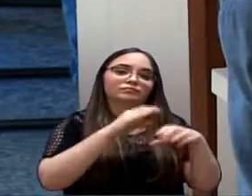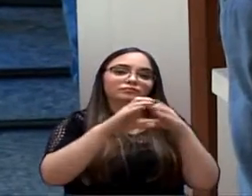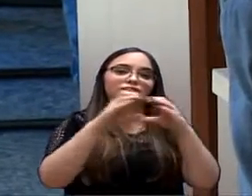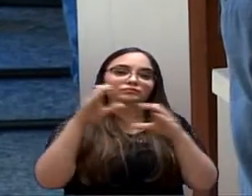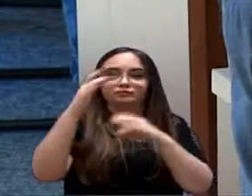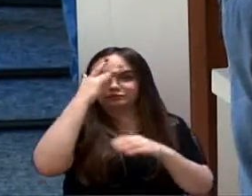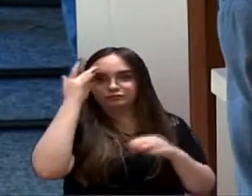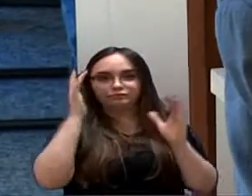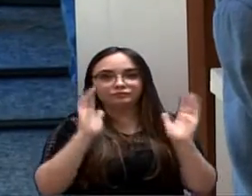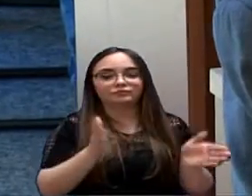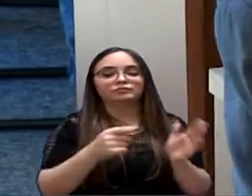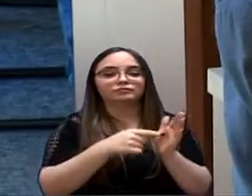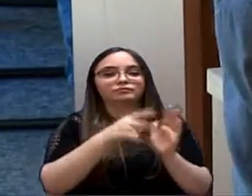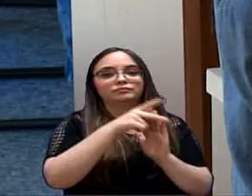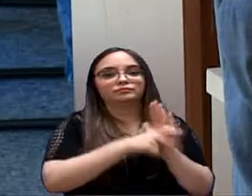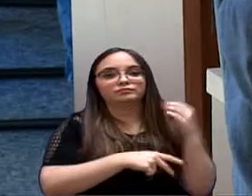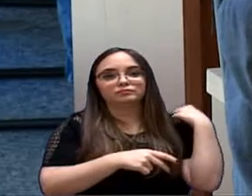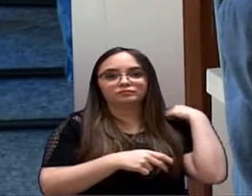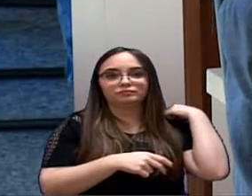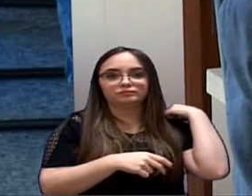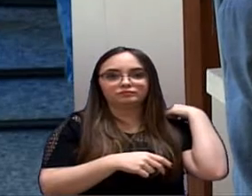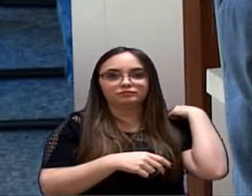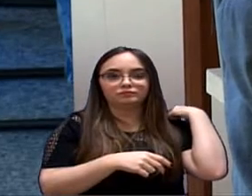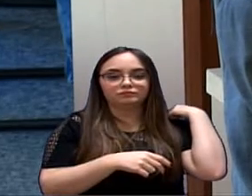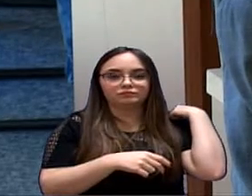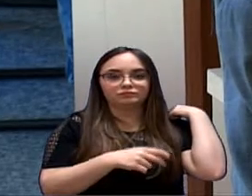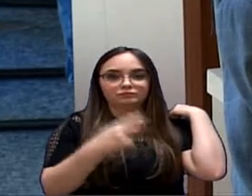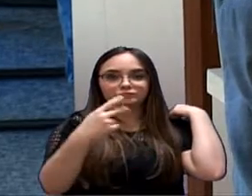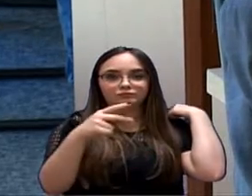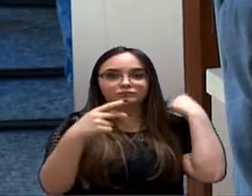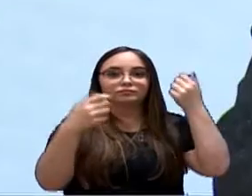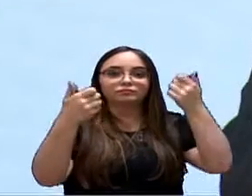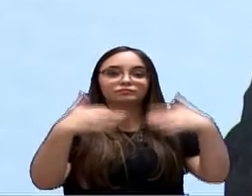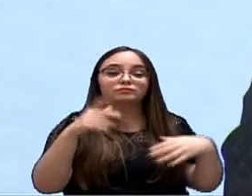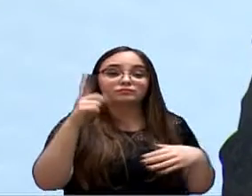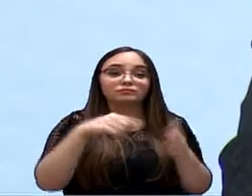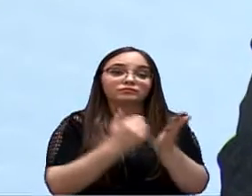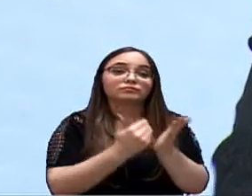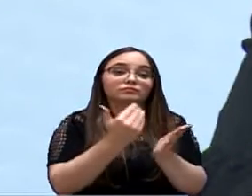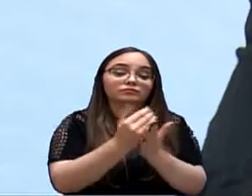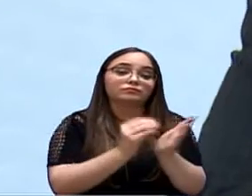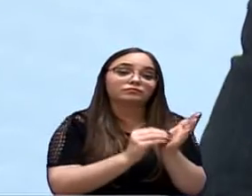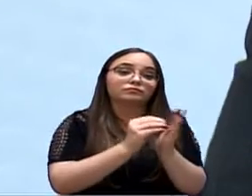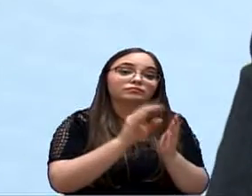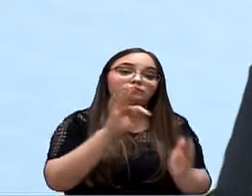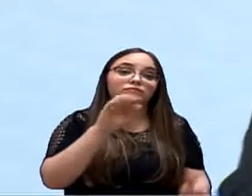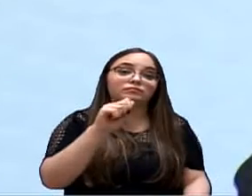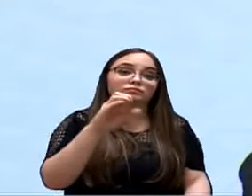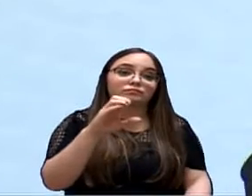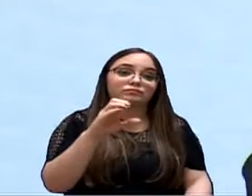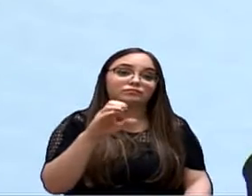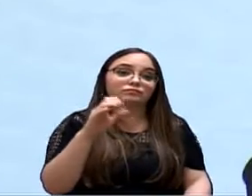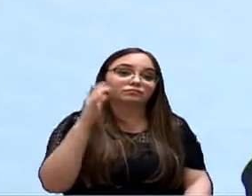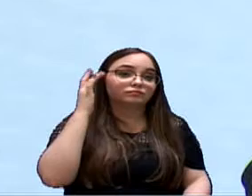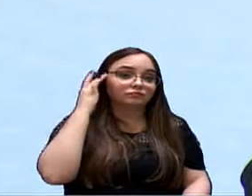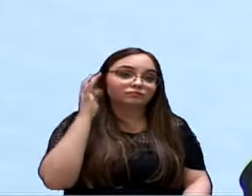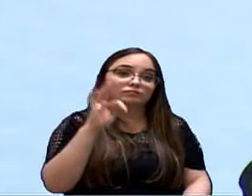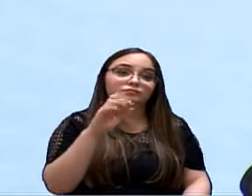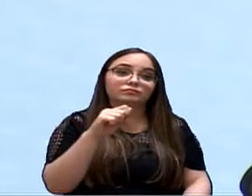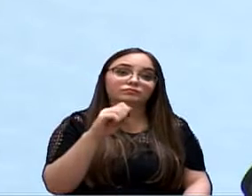Ele já é um projeto. Eu sei disso. No entendimento que o senhor traz, seria para acrescentar o TAC. Na verdade, eu vejo sei se é para